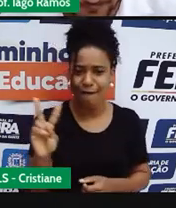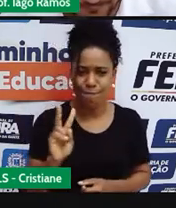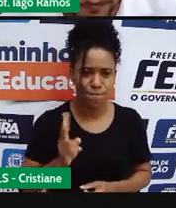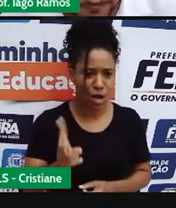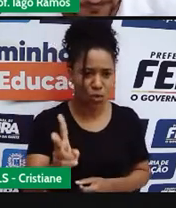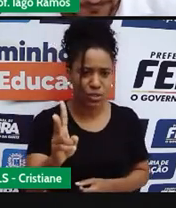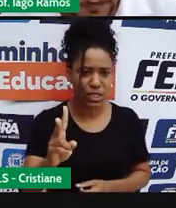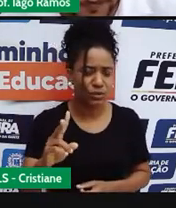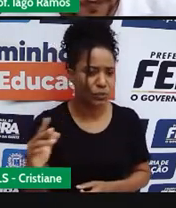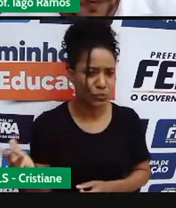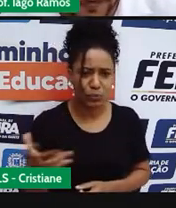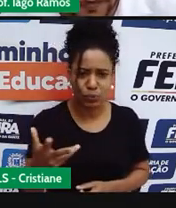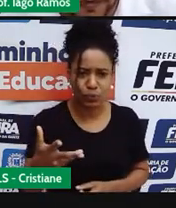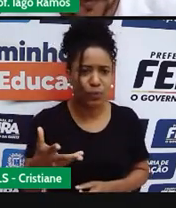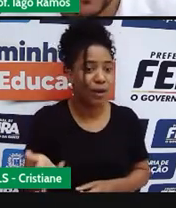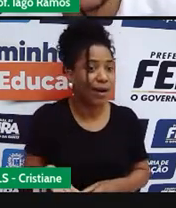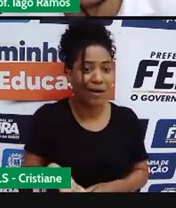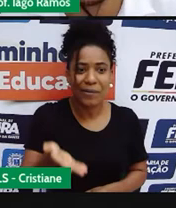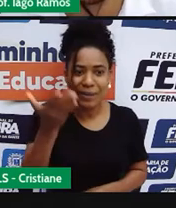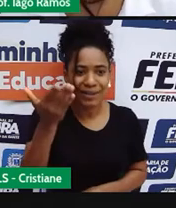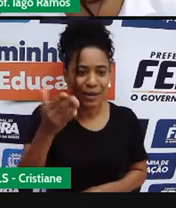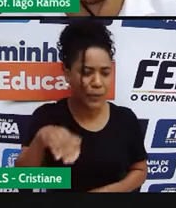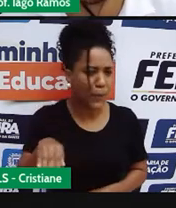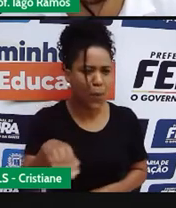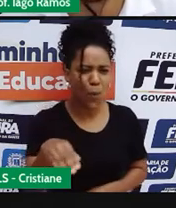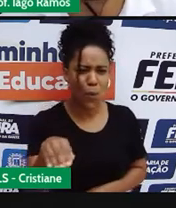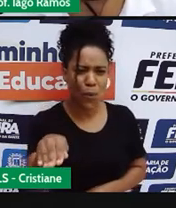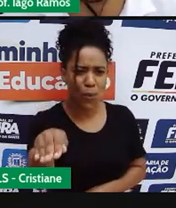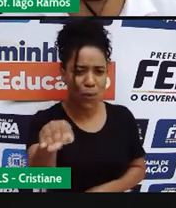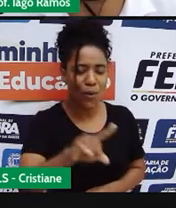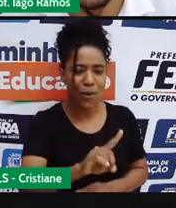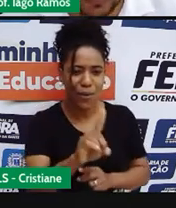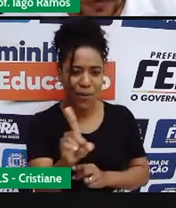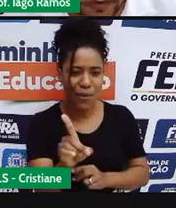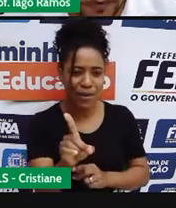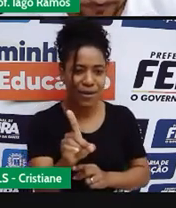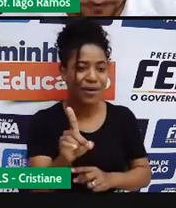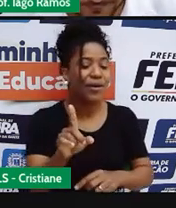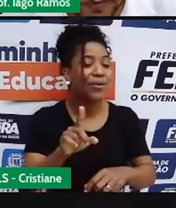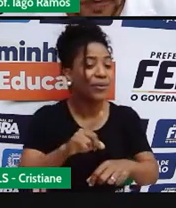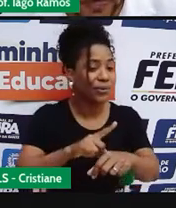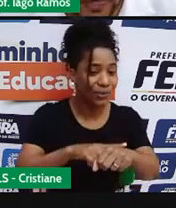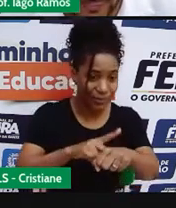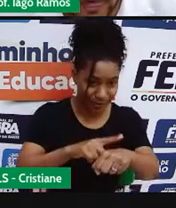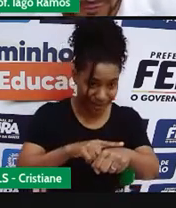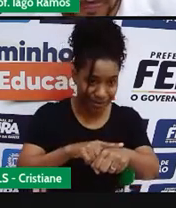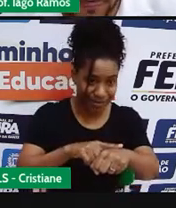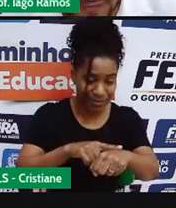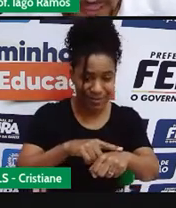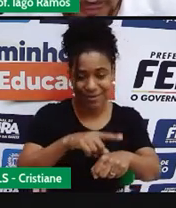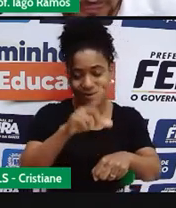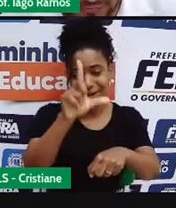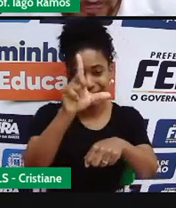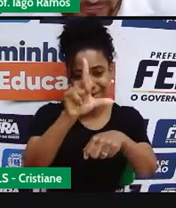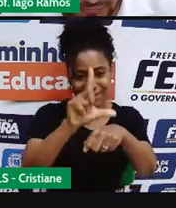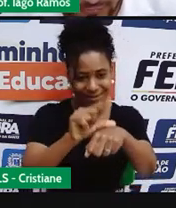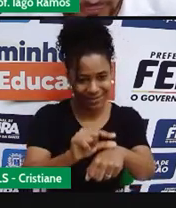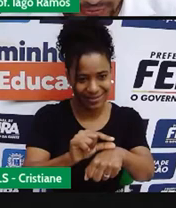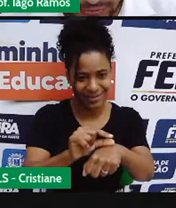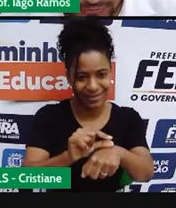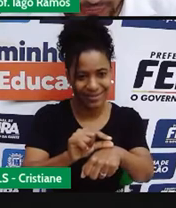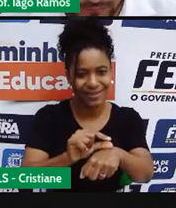o tempo de viagem